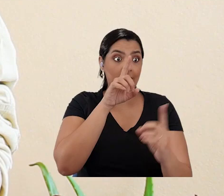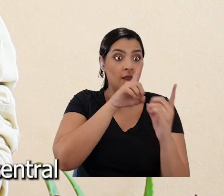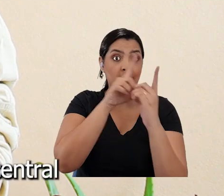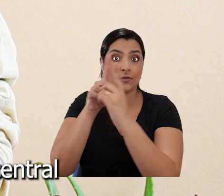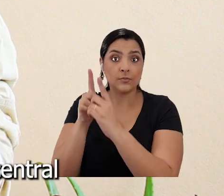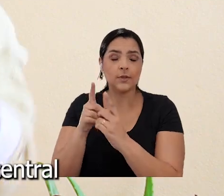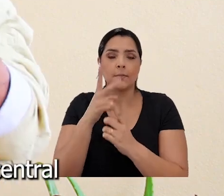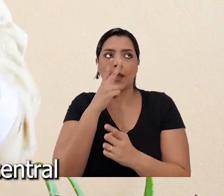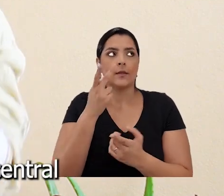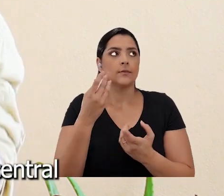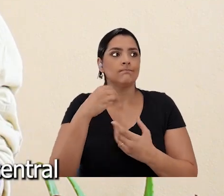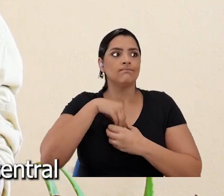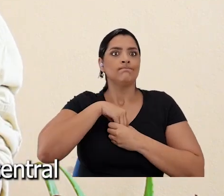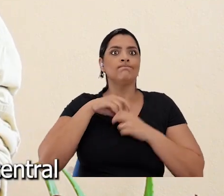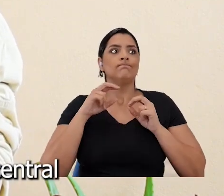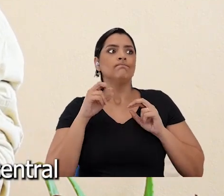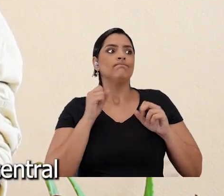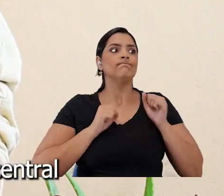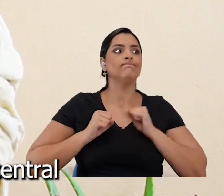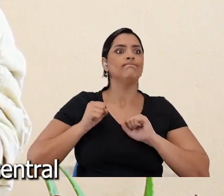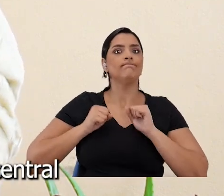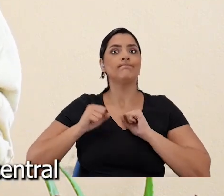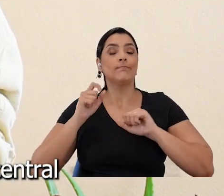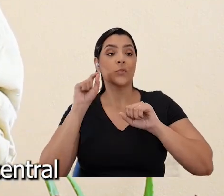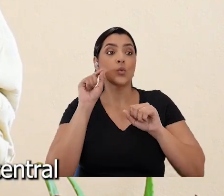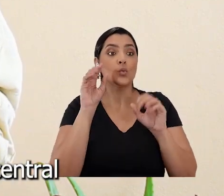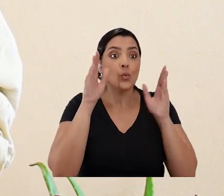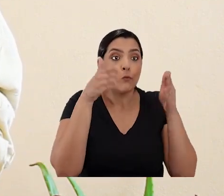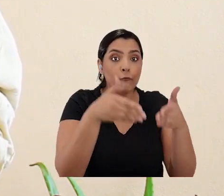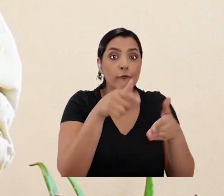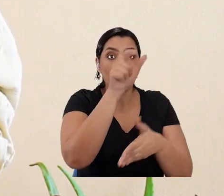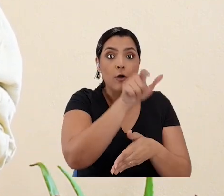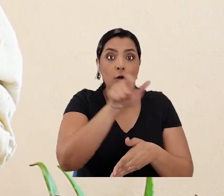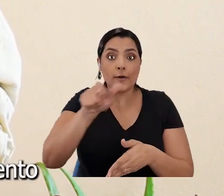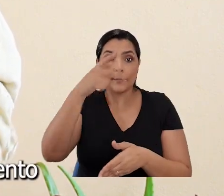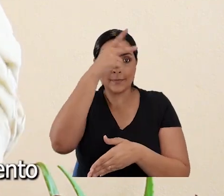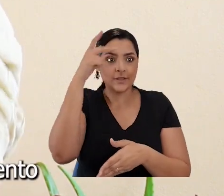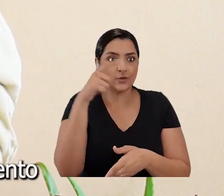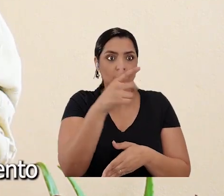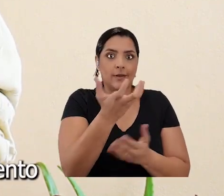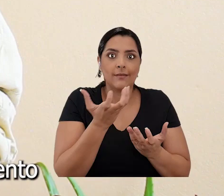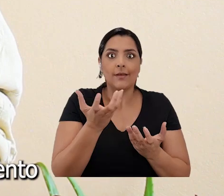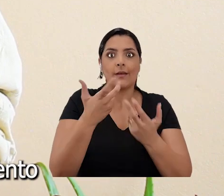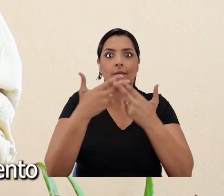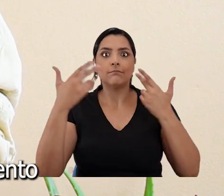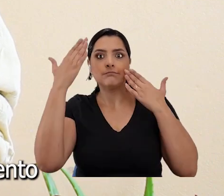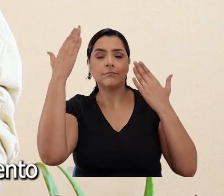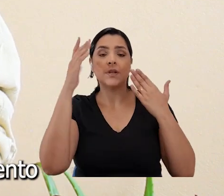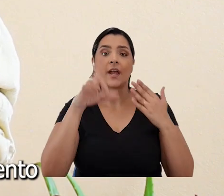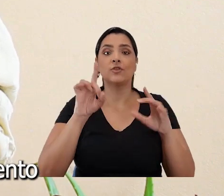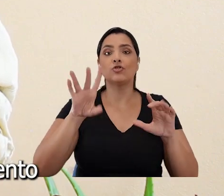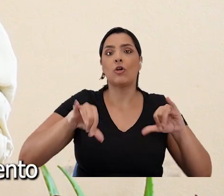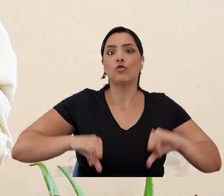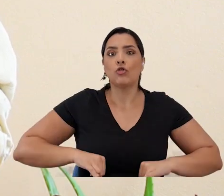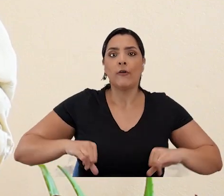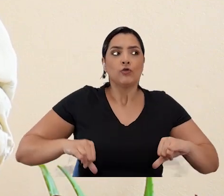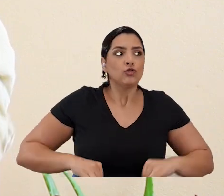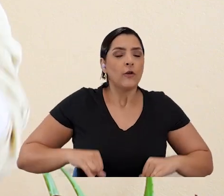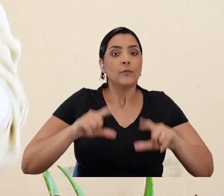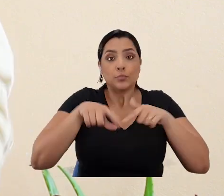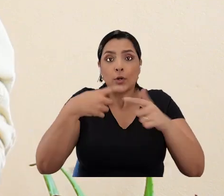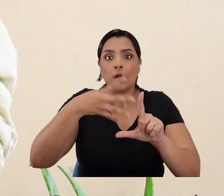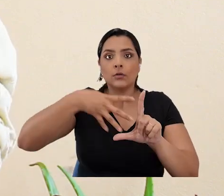atendimento, eles vão com uma expectativa de que o central da busca por aquele espaço é o sofrimento,